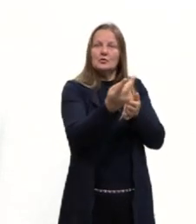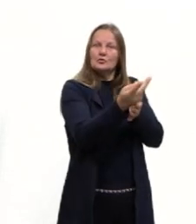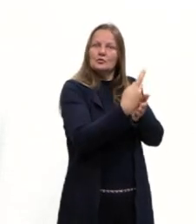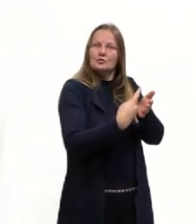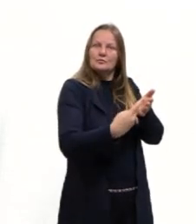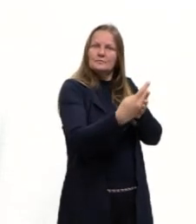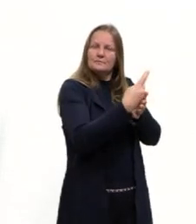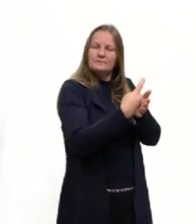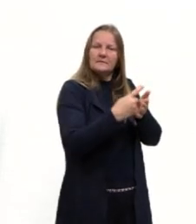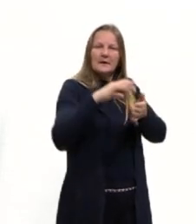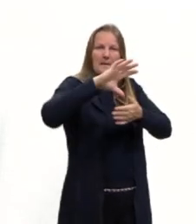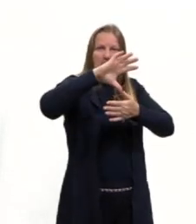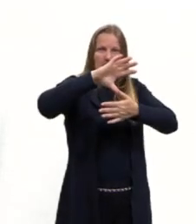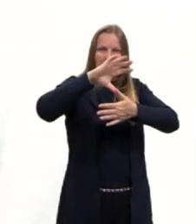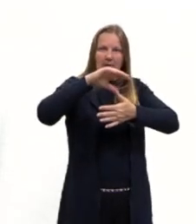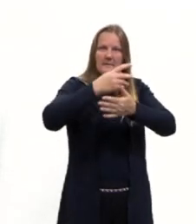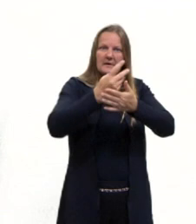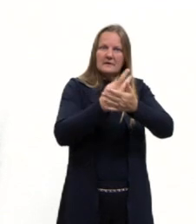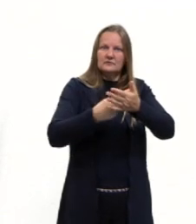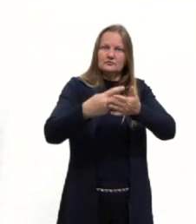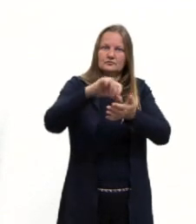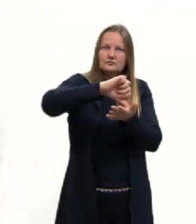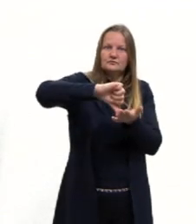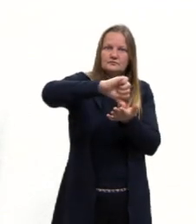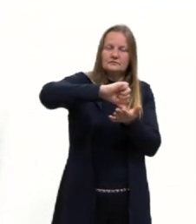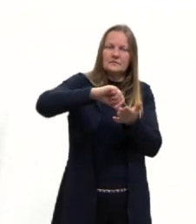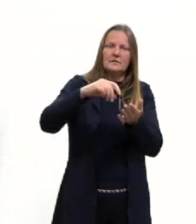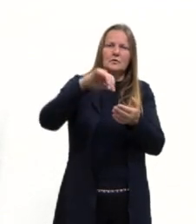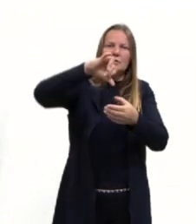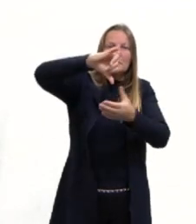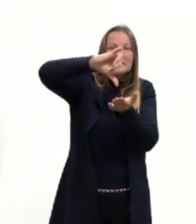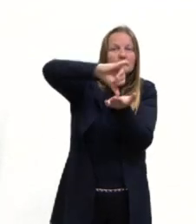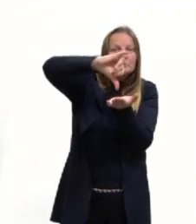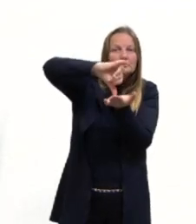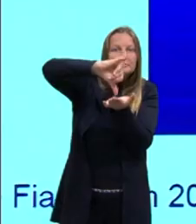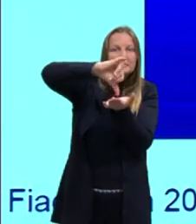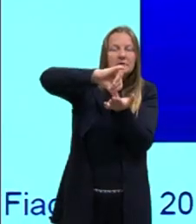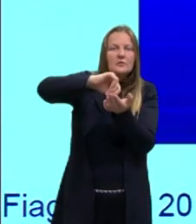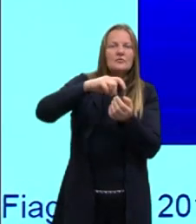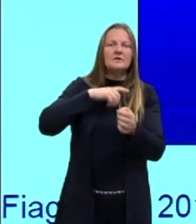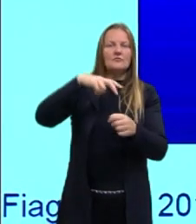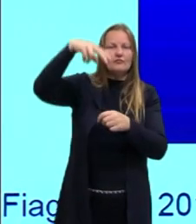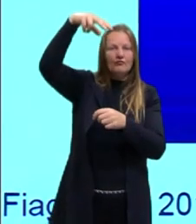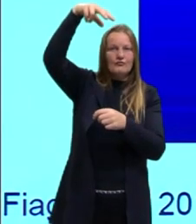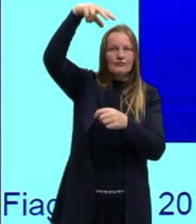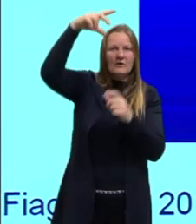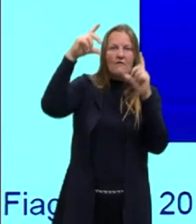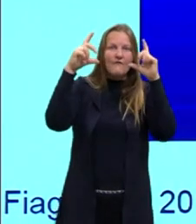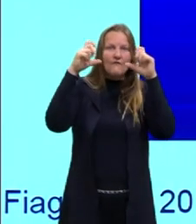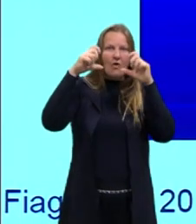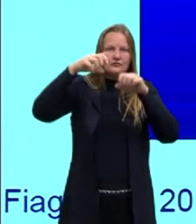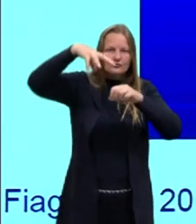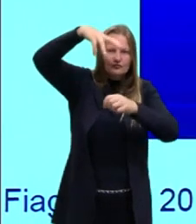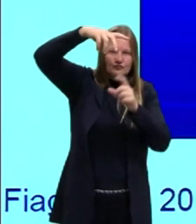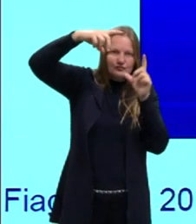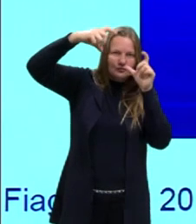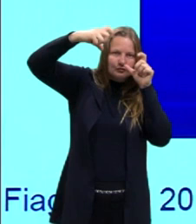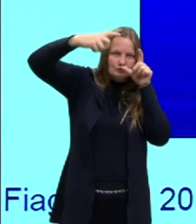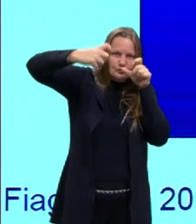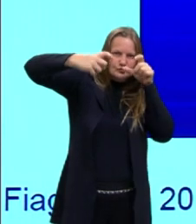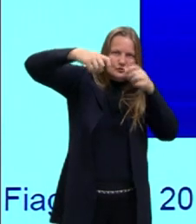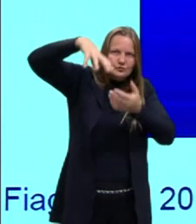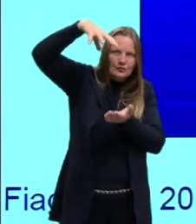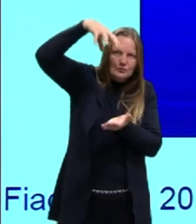e aqui está justamente, né, a foto de satélite, mostrando para vocês, olha como é que ela fica, né,